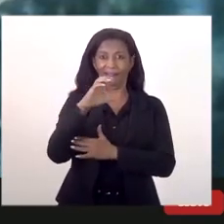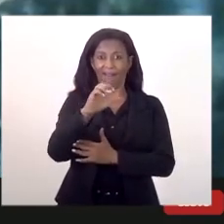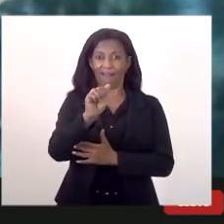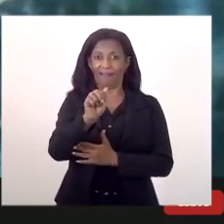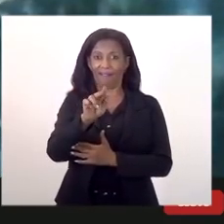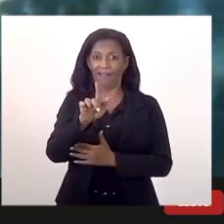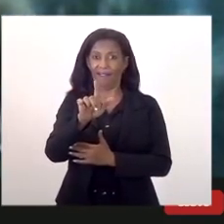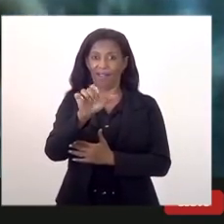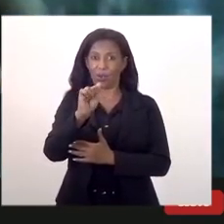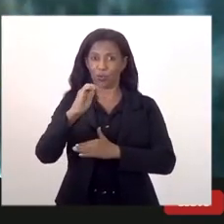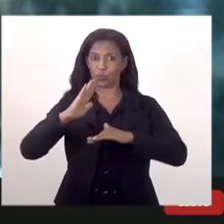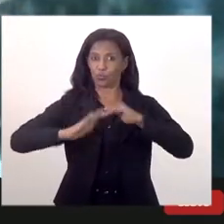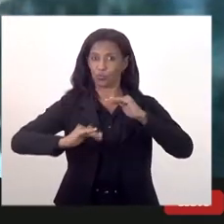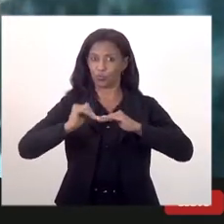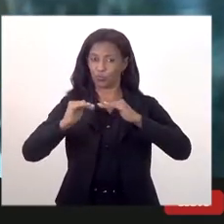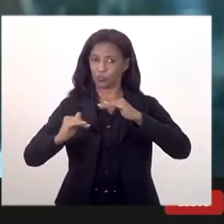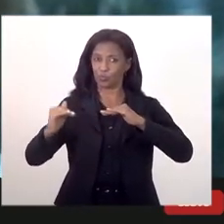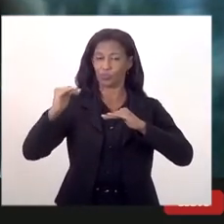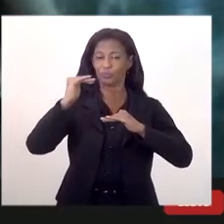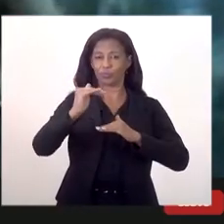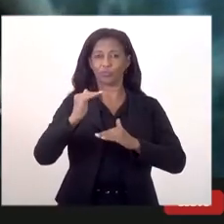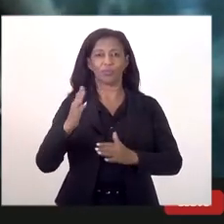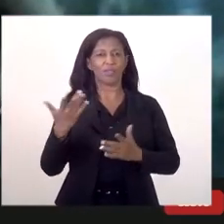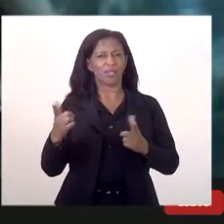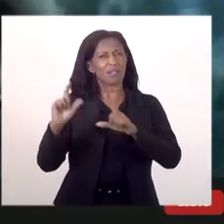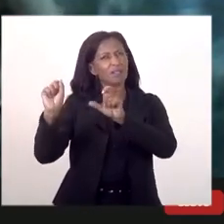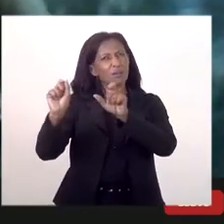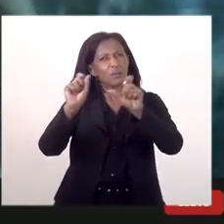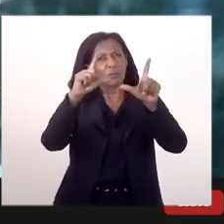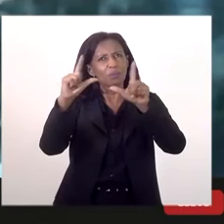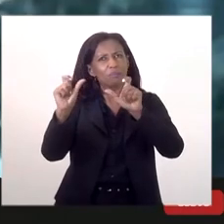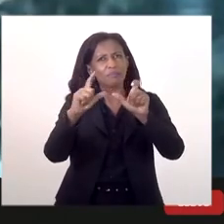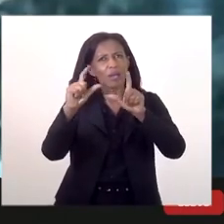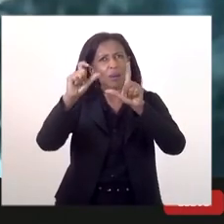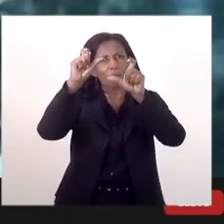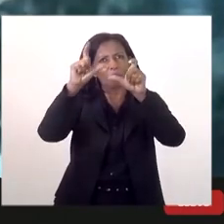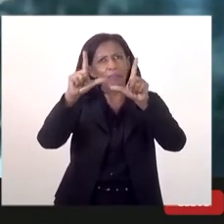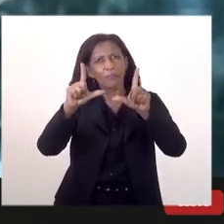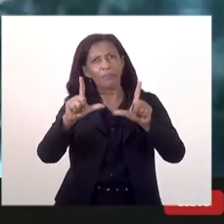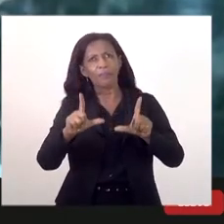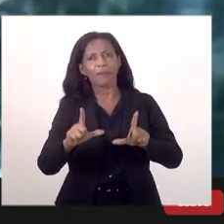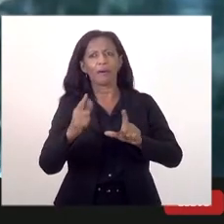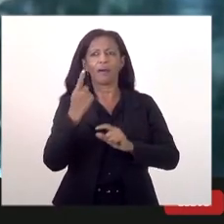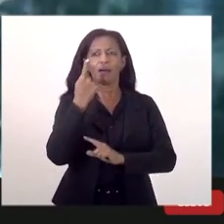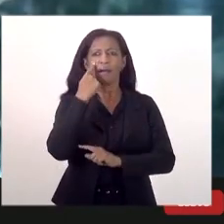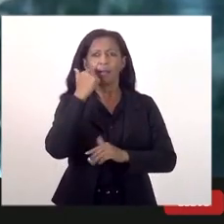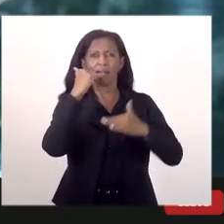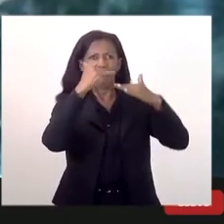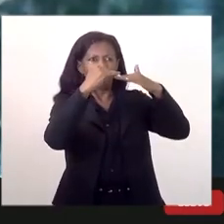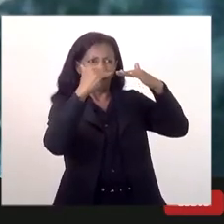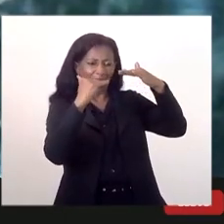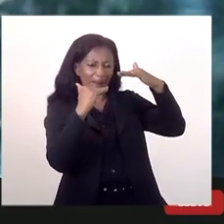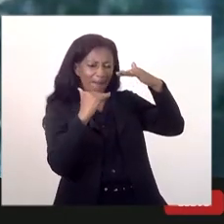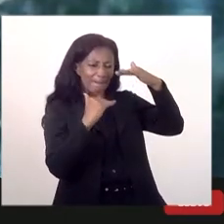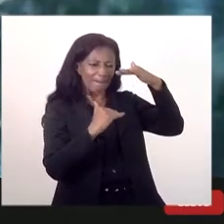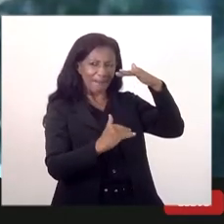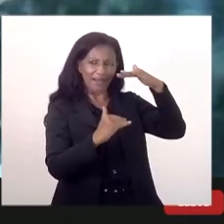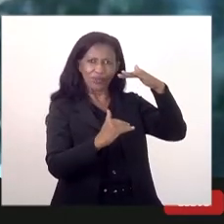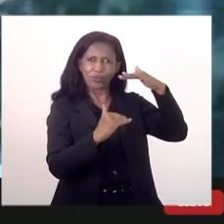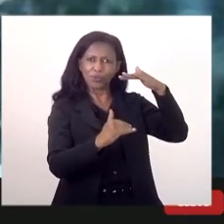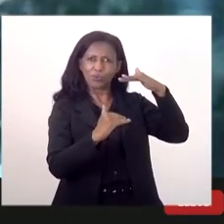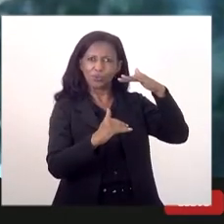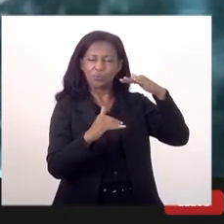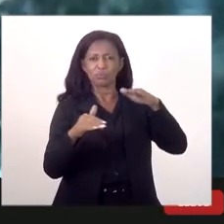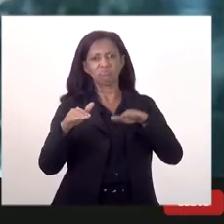castas que a gente sabe que existem e na apresentação do Mauro eu disse que nós aqui estamos abaixo de todos da